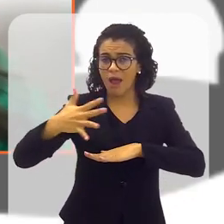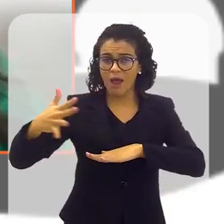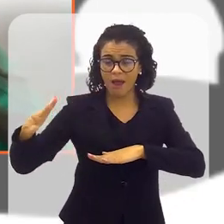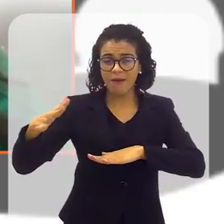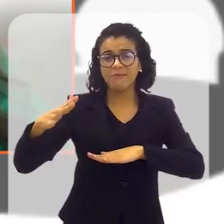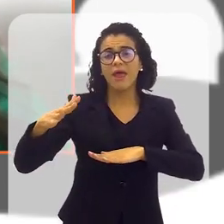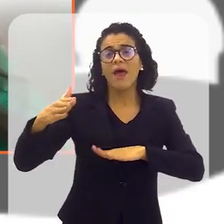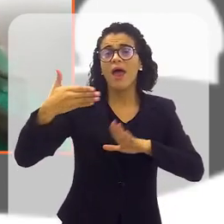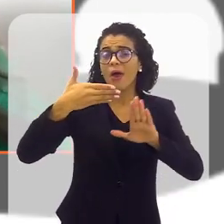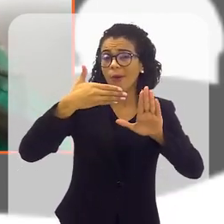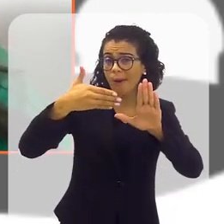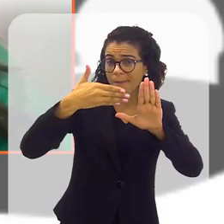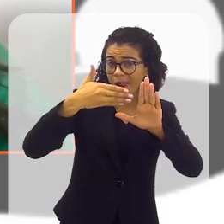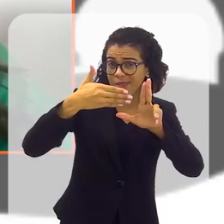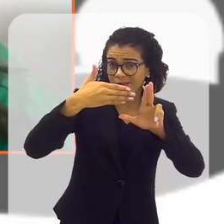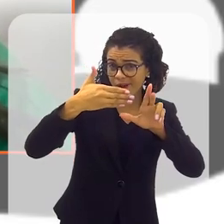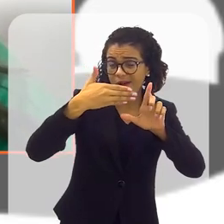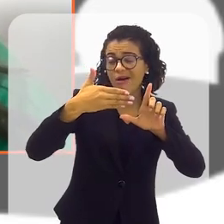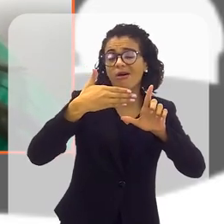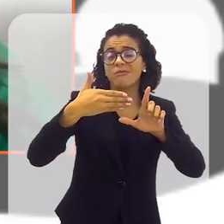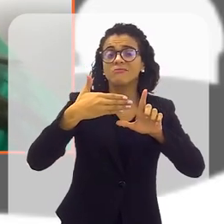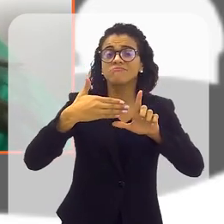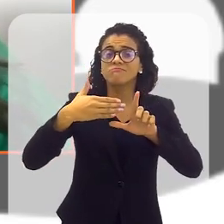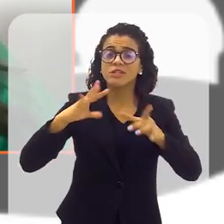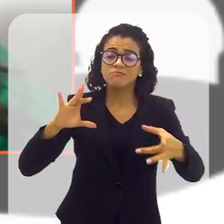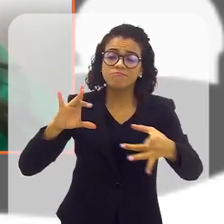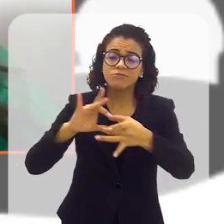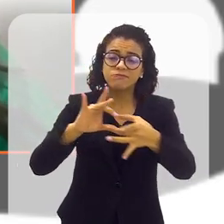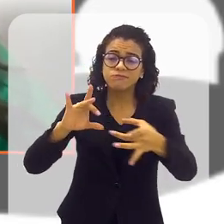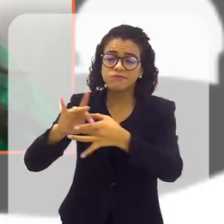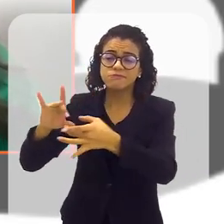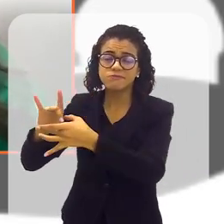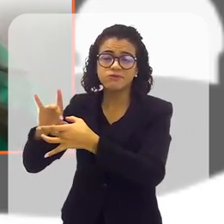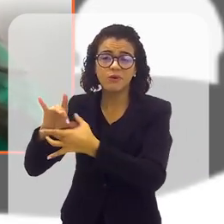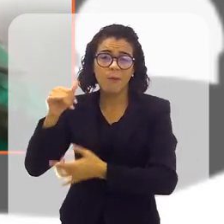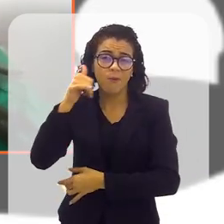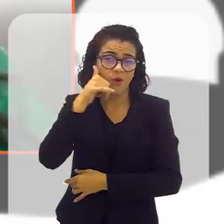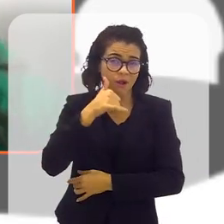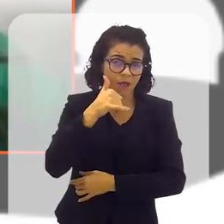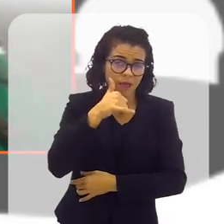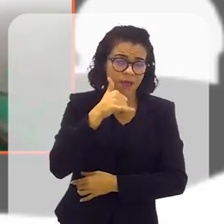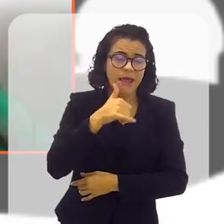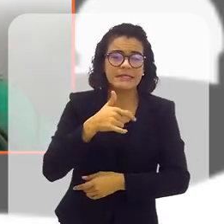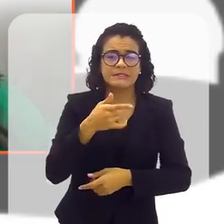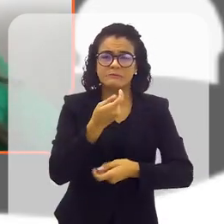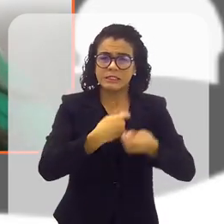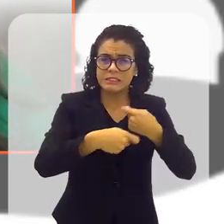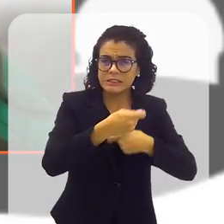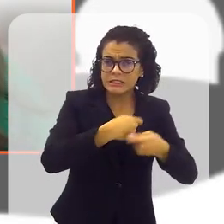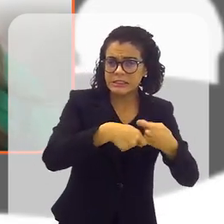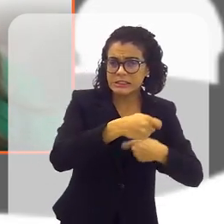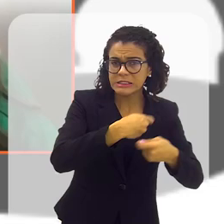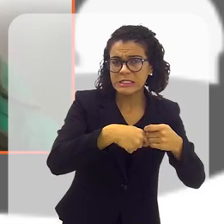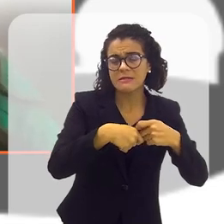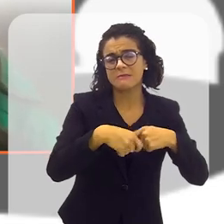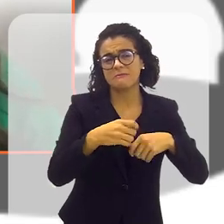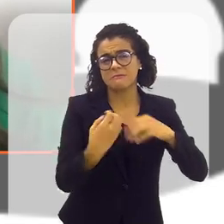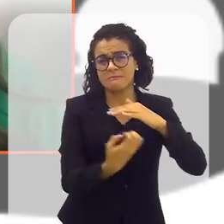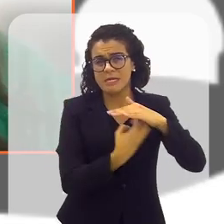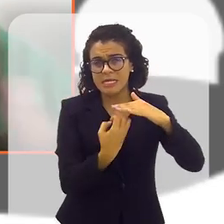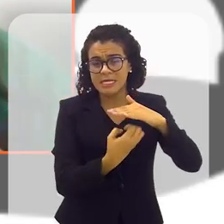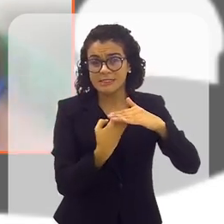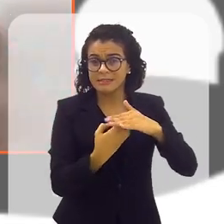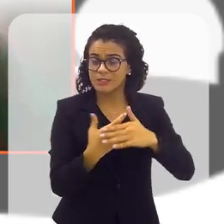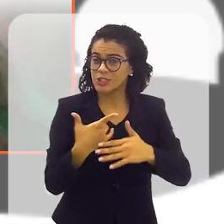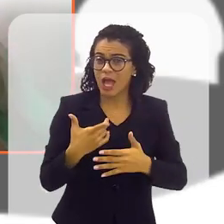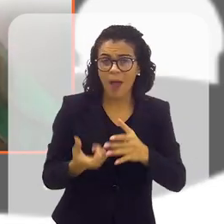que conecta mulheres e seus negócios. Eu digo nós porque eu criei e juntas, né? Nós estamos construindo aí